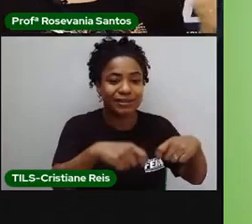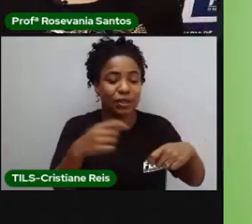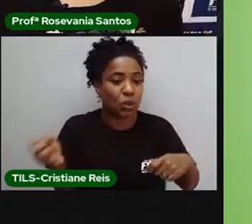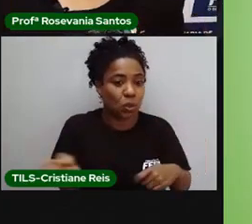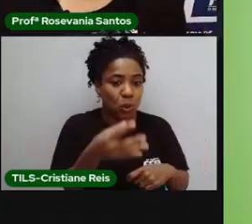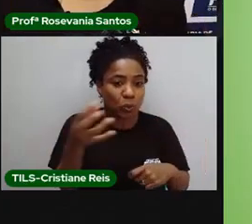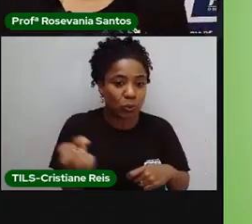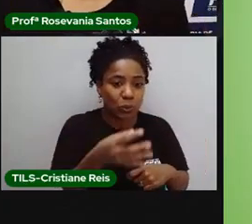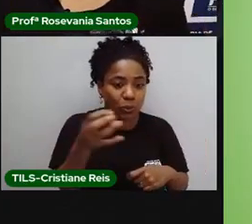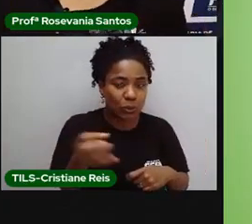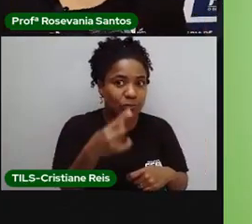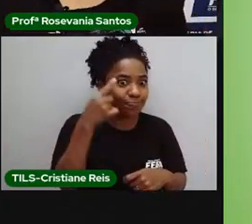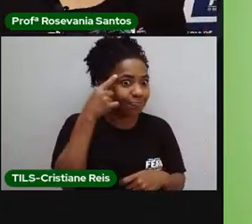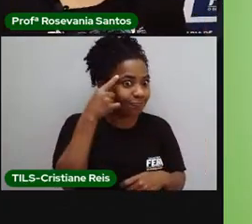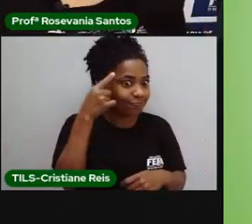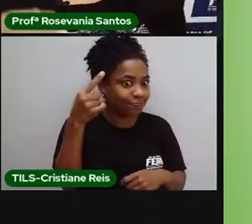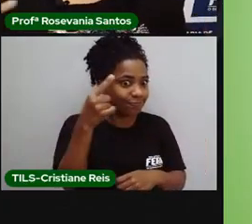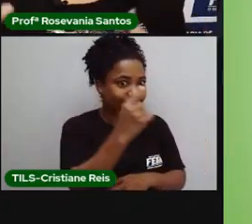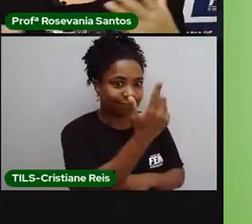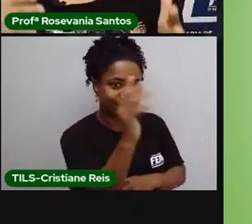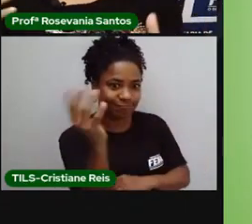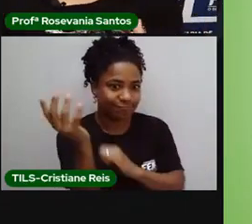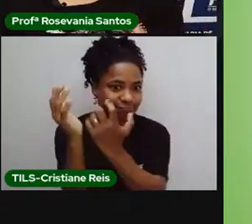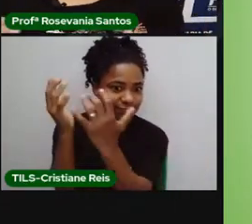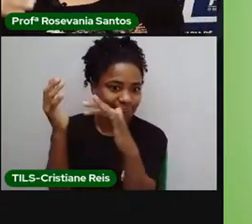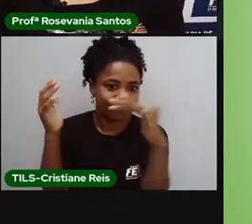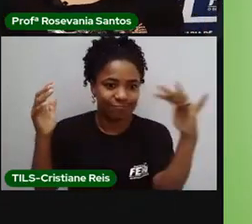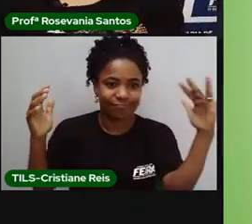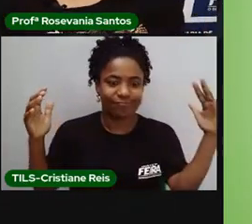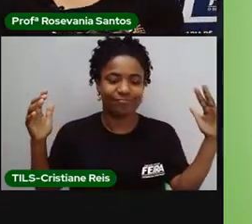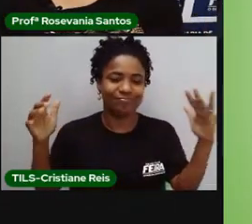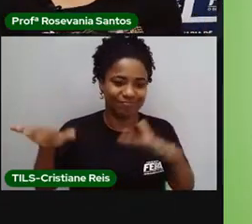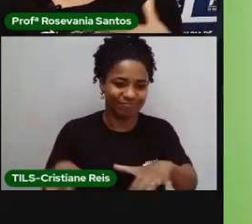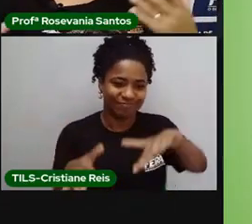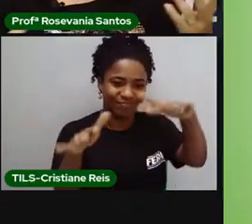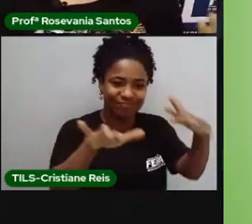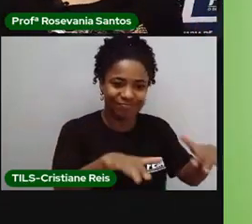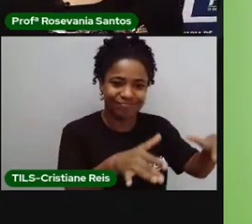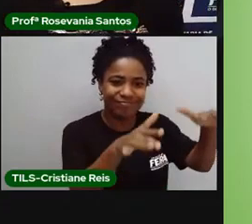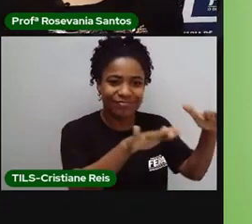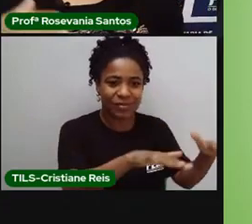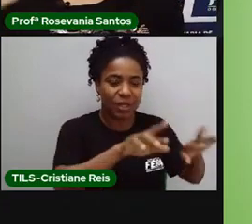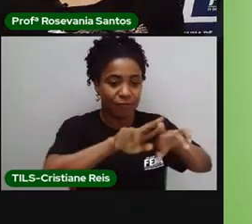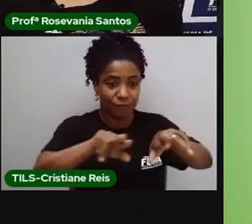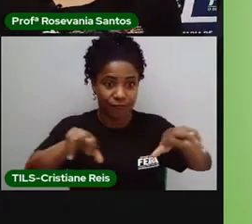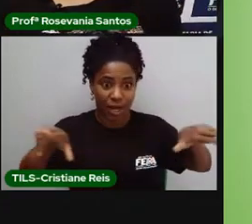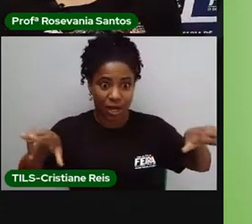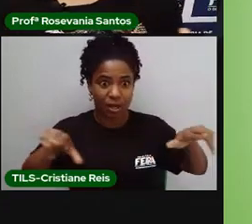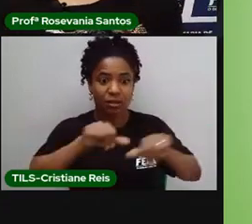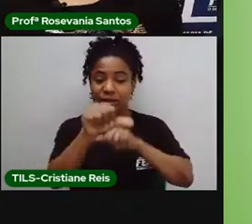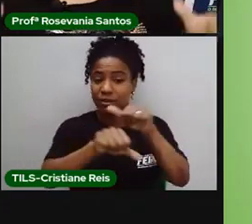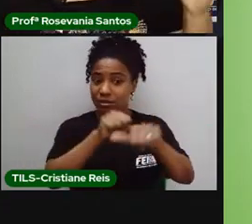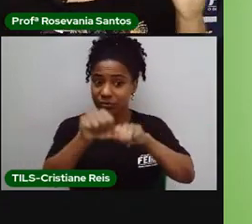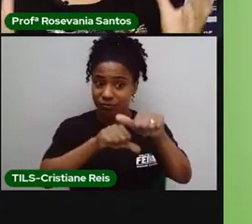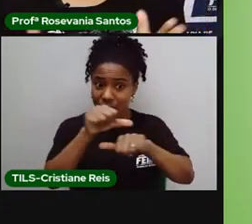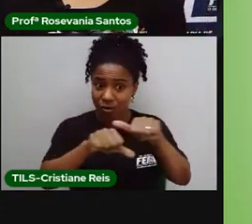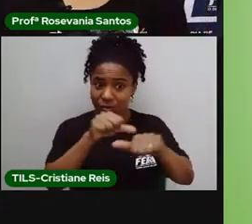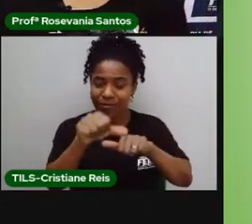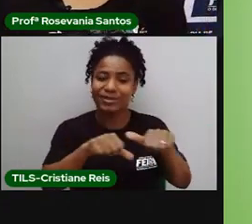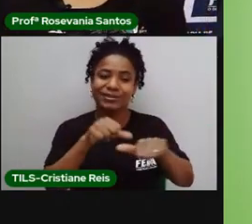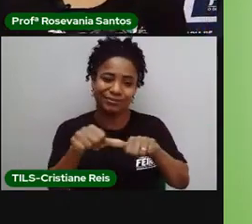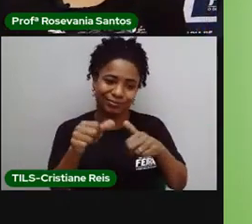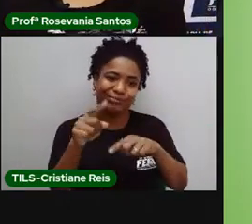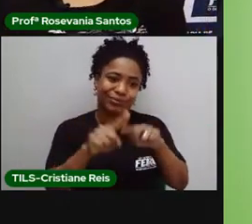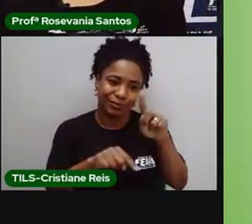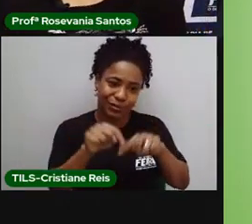produtos que a gente rende no setor da ciária é a transformação desses produtos, ou muita transformação ou pouca transformação, são as